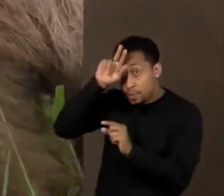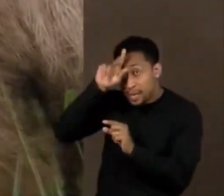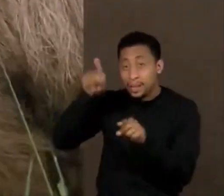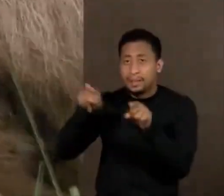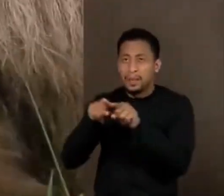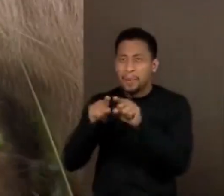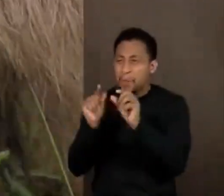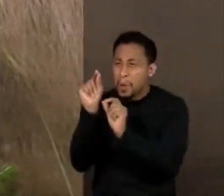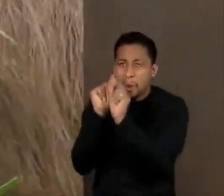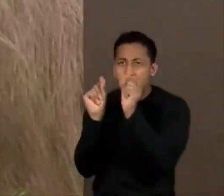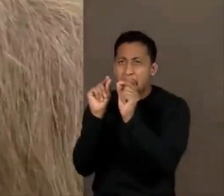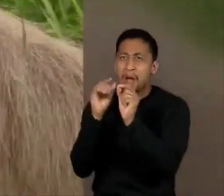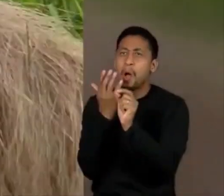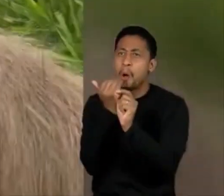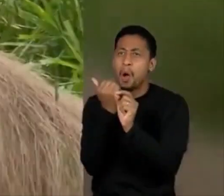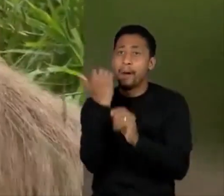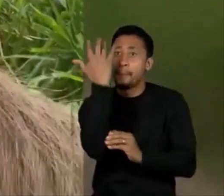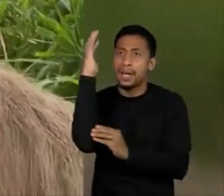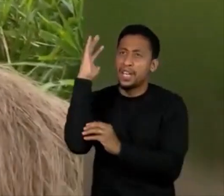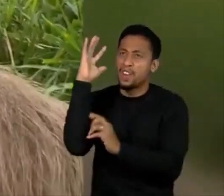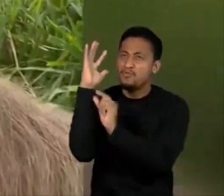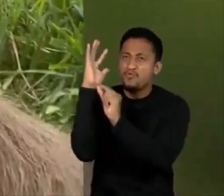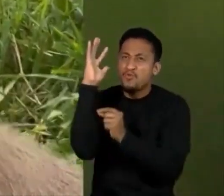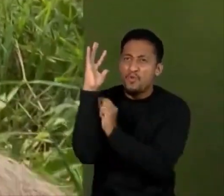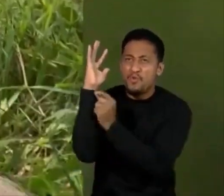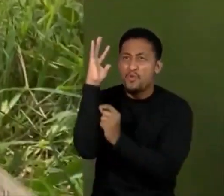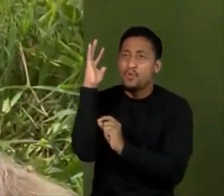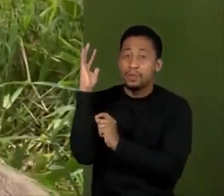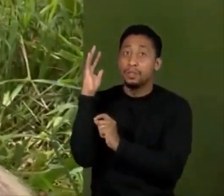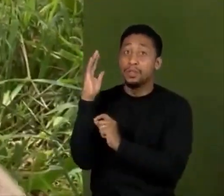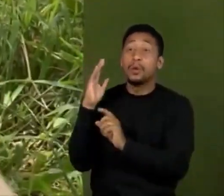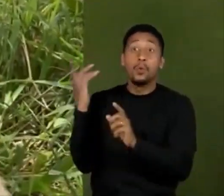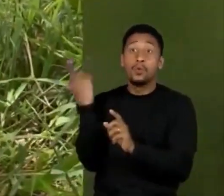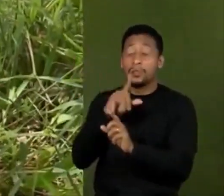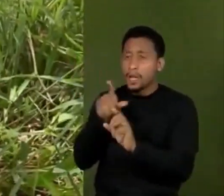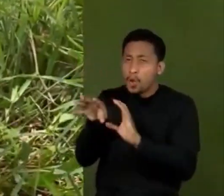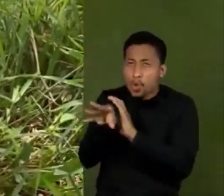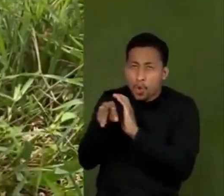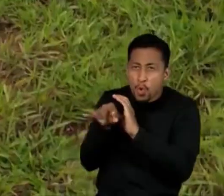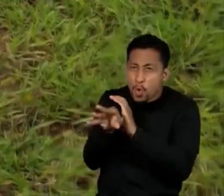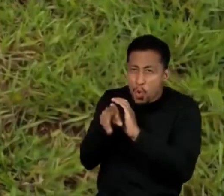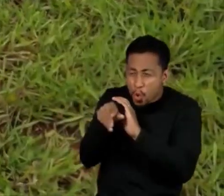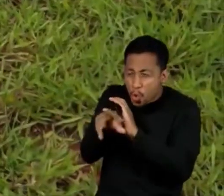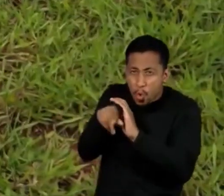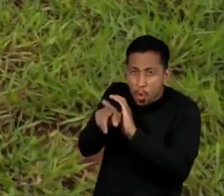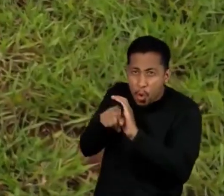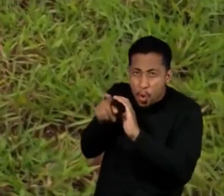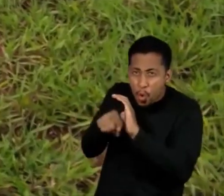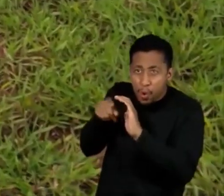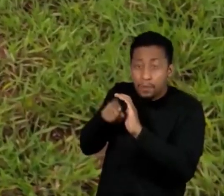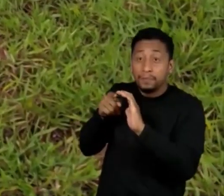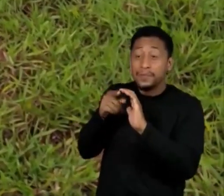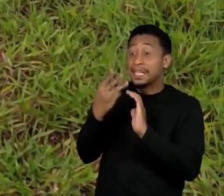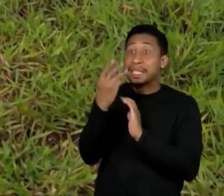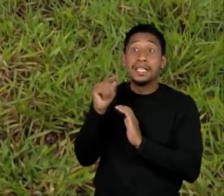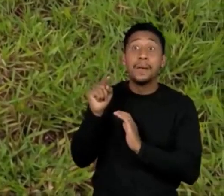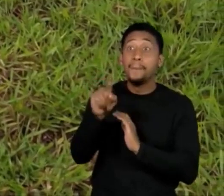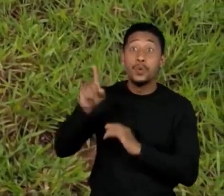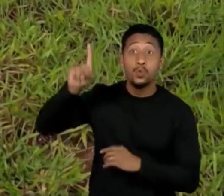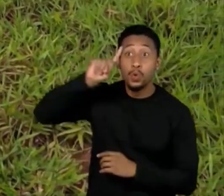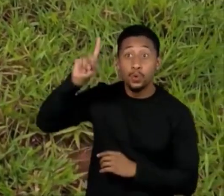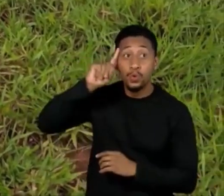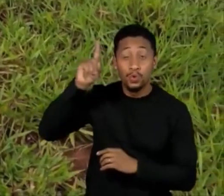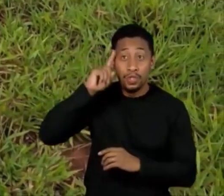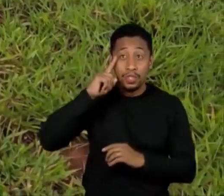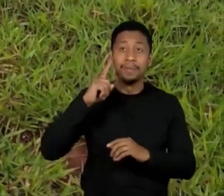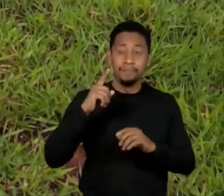pegajosa, consegue capturar cerca de 30 mil desses insetos por dia. A cauda peluda lhe rendeu o